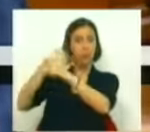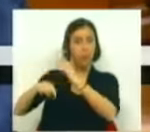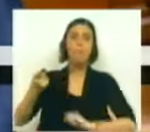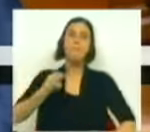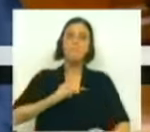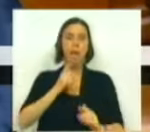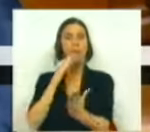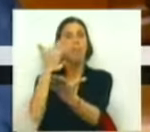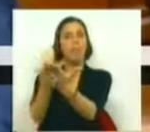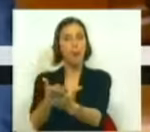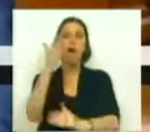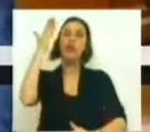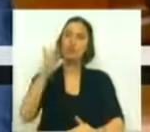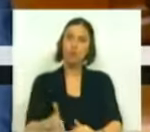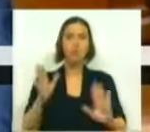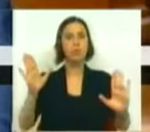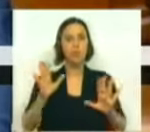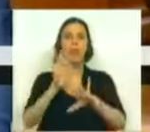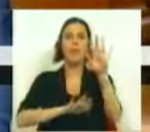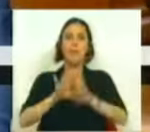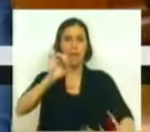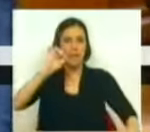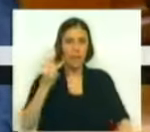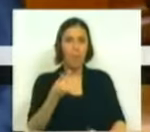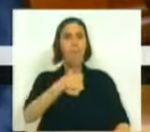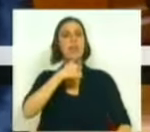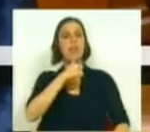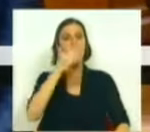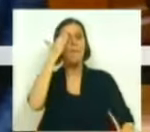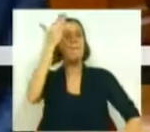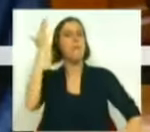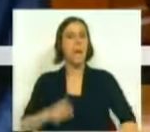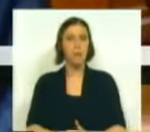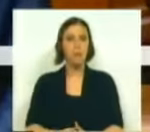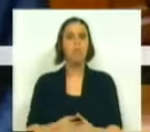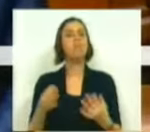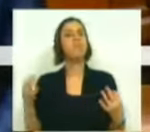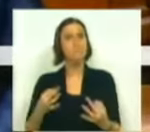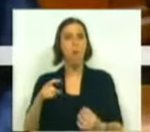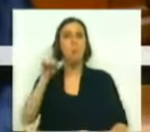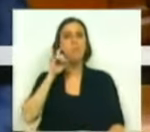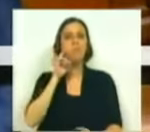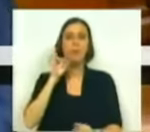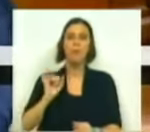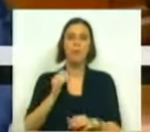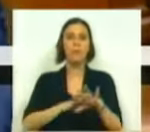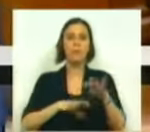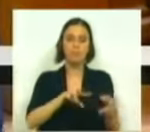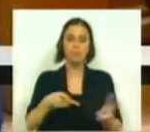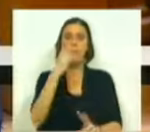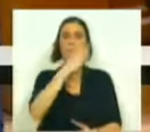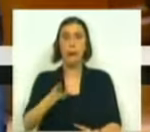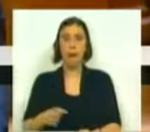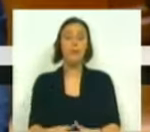temos de proporcionar-lhes uma justiça que produza rapidamente decisões de mérito e que constitua um garante da sua execução.